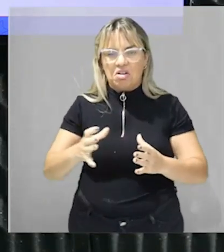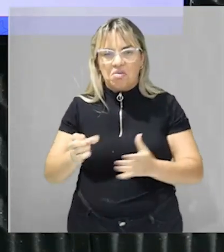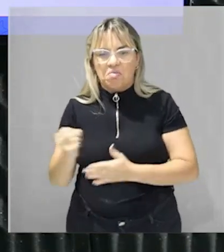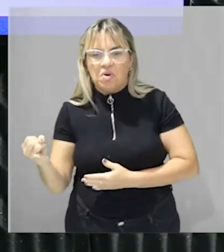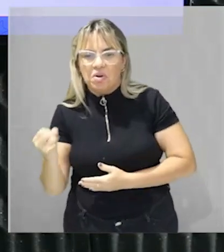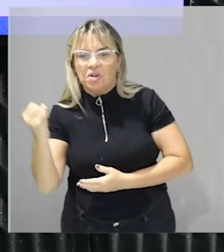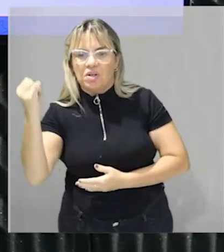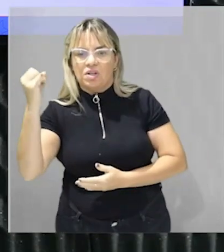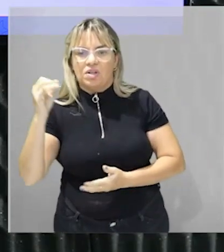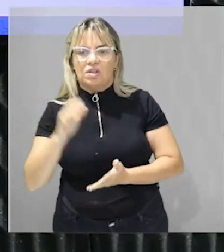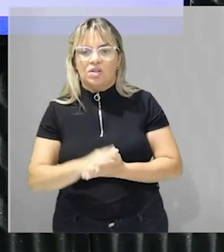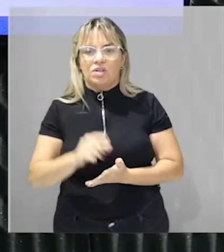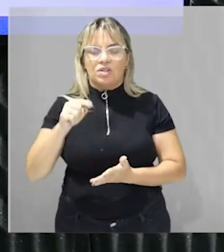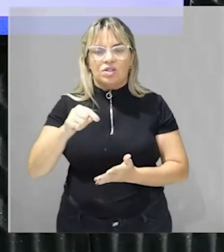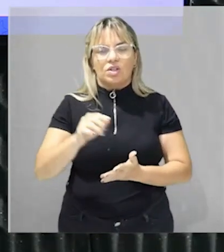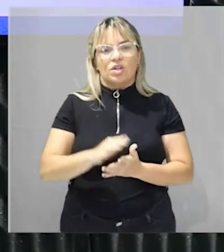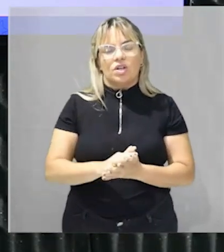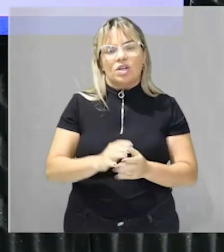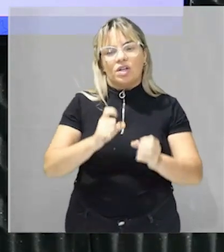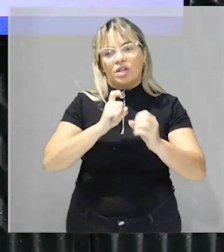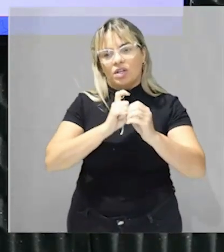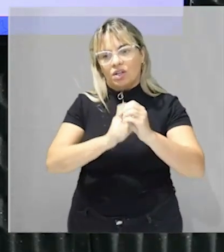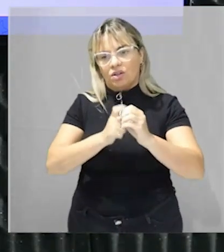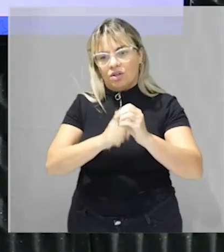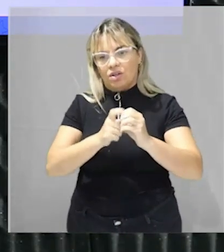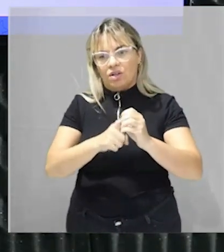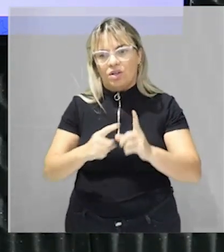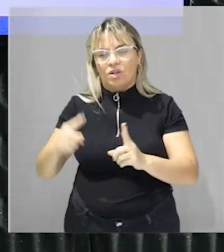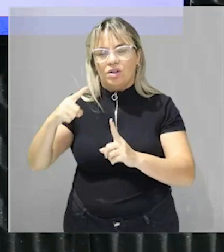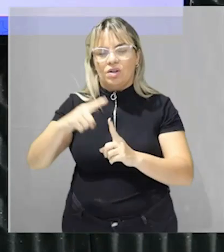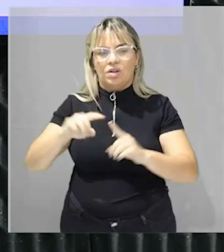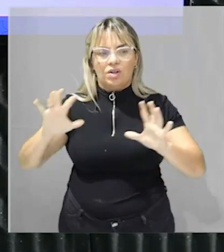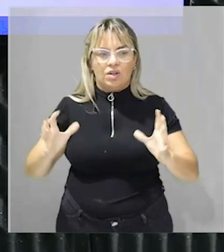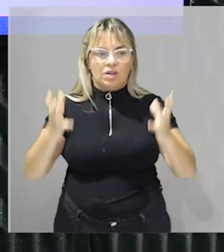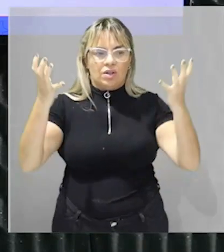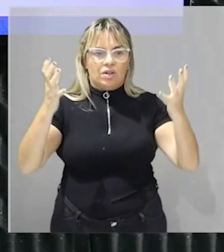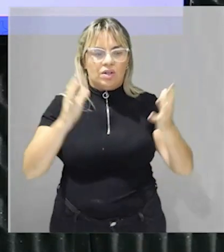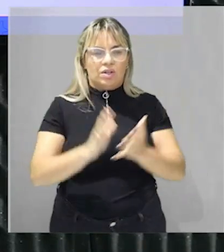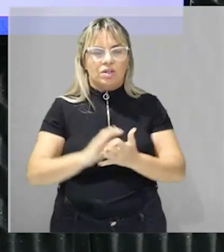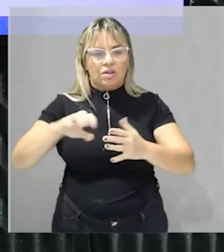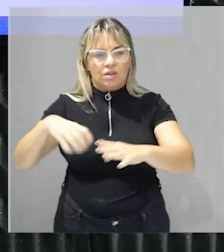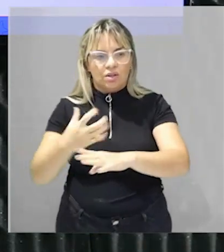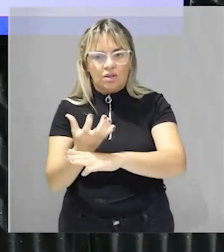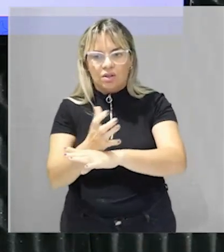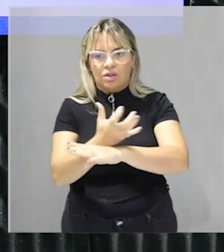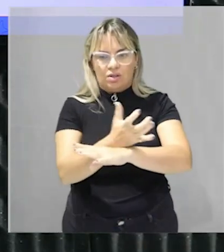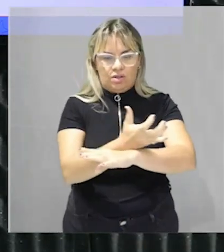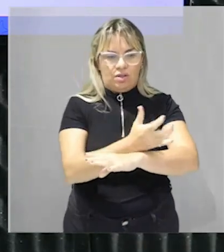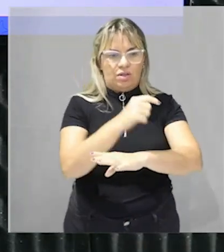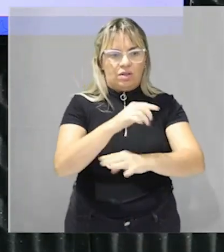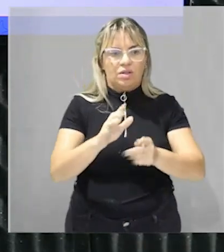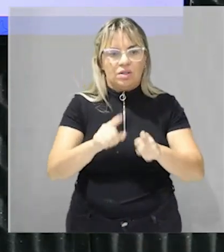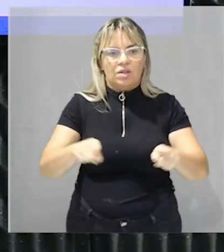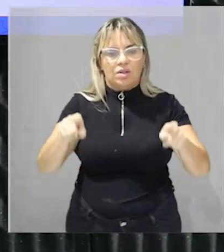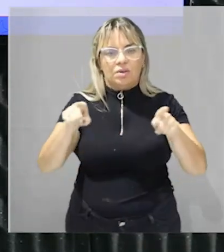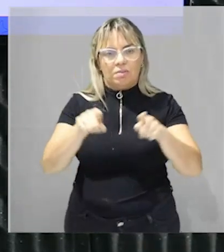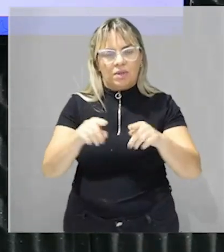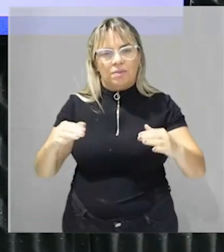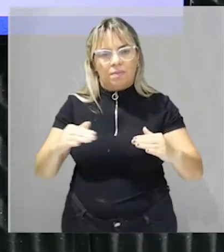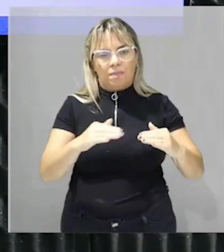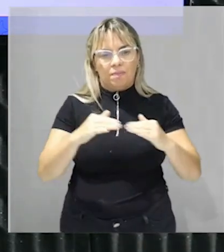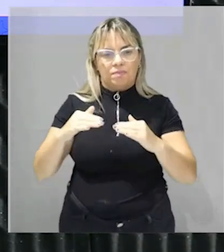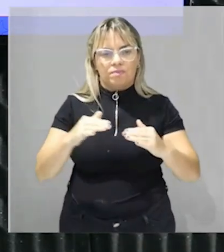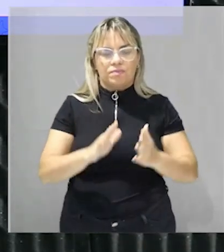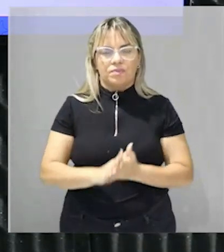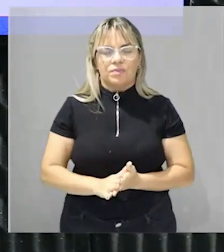clima e o tipo de plantio correspectivamente indicados cara eu já falei em outras aulas para ti tem muitas